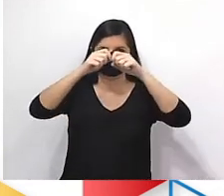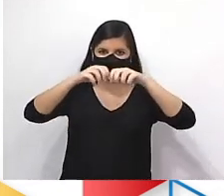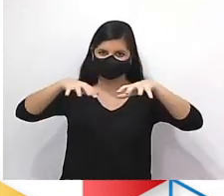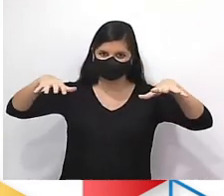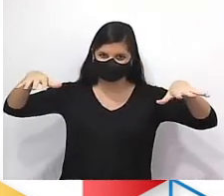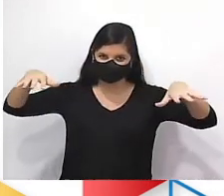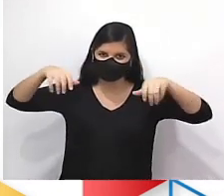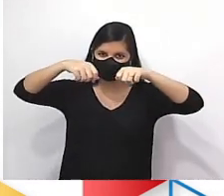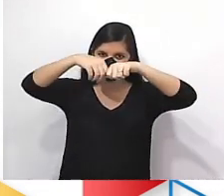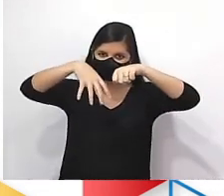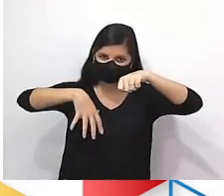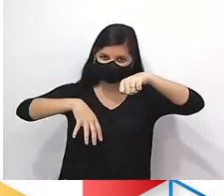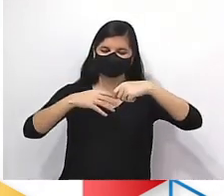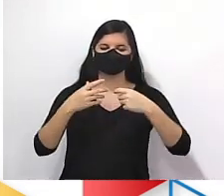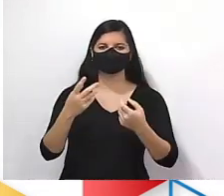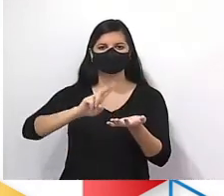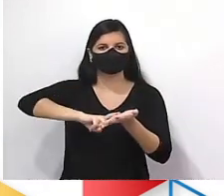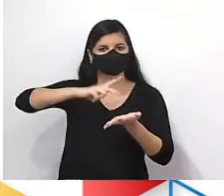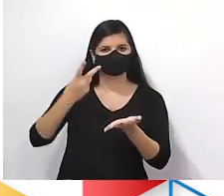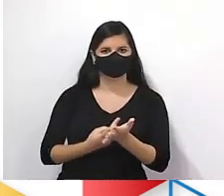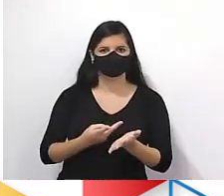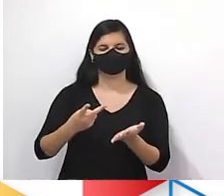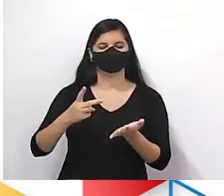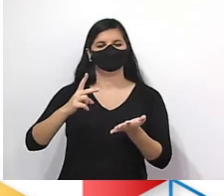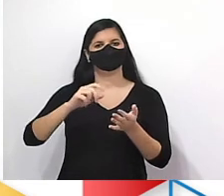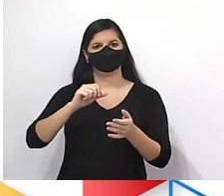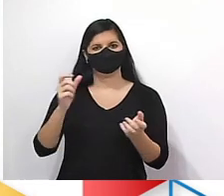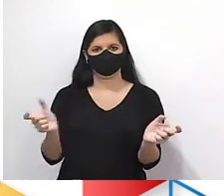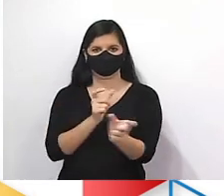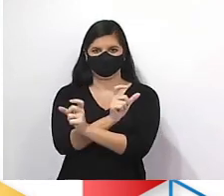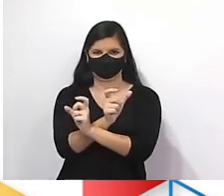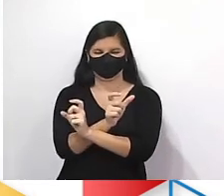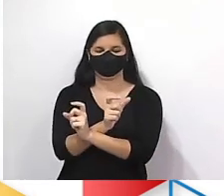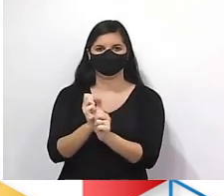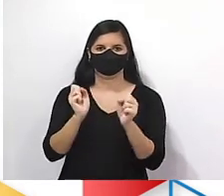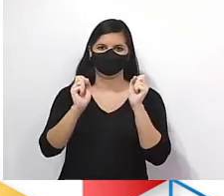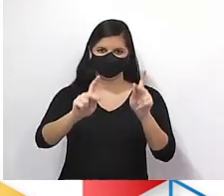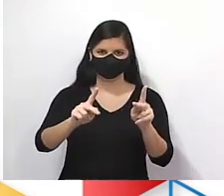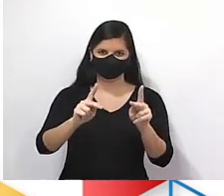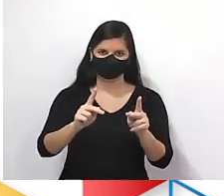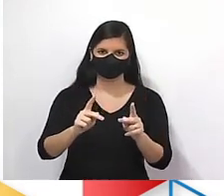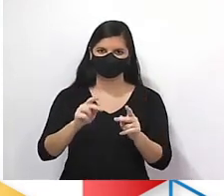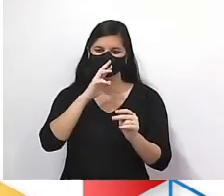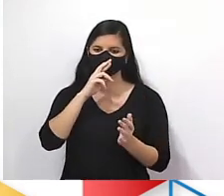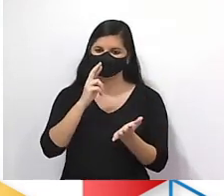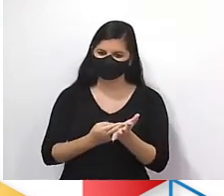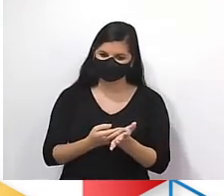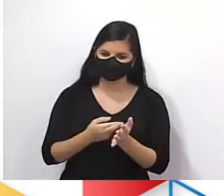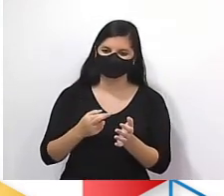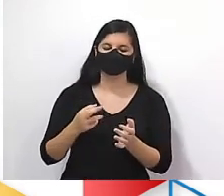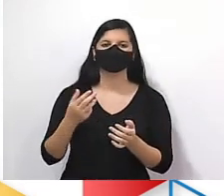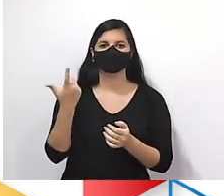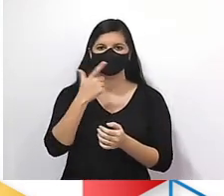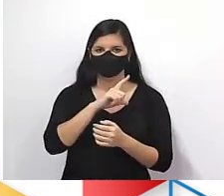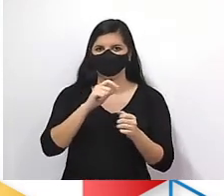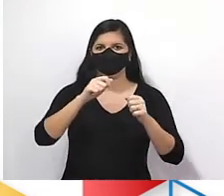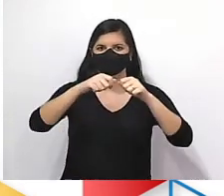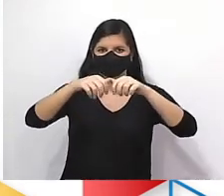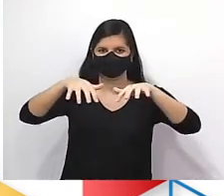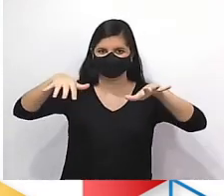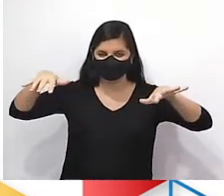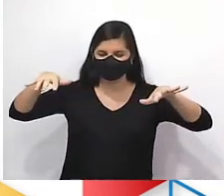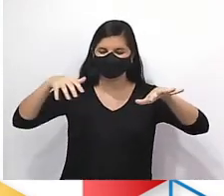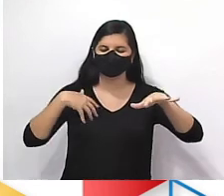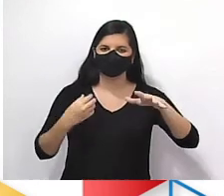Vocês vão traduzir esse fluxograma e vão fazer o inverso do que eu acabei de fazer. Tá? Resolvi a questão? Você vai ver o fluxograma